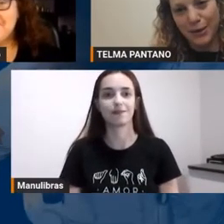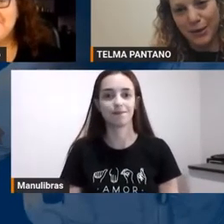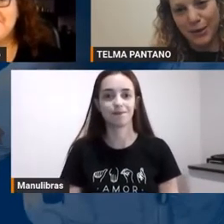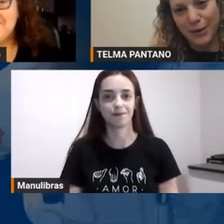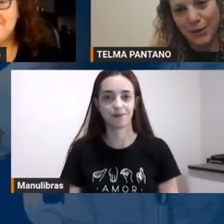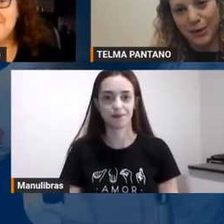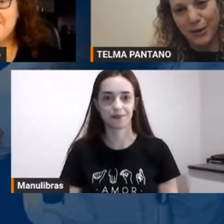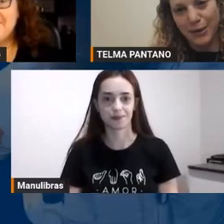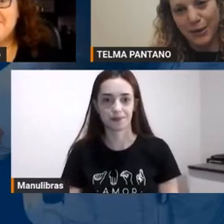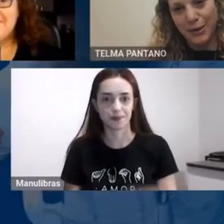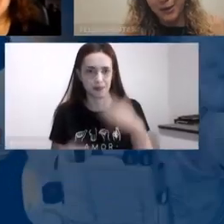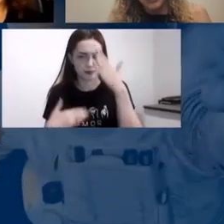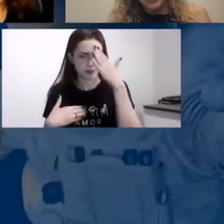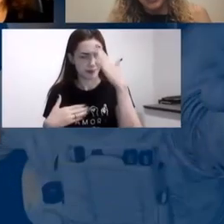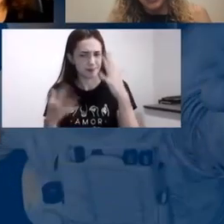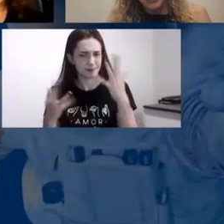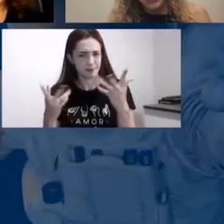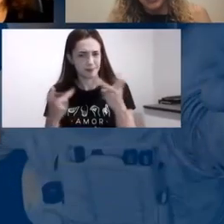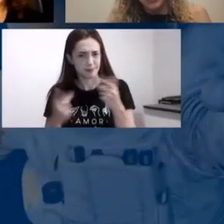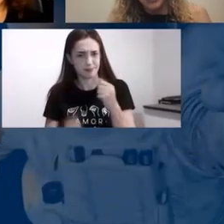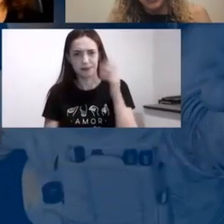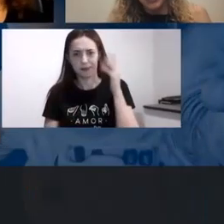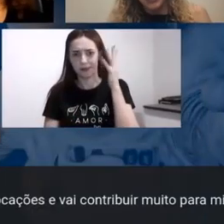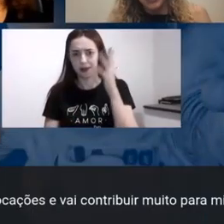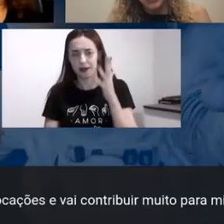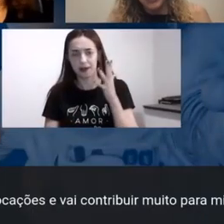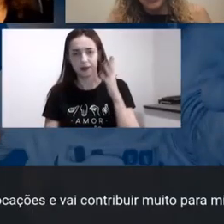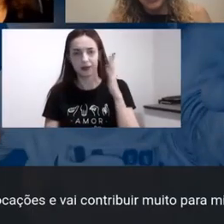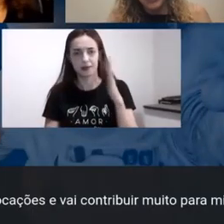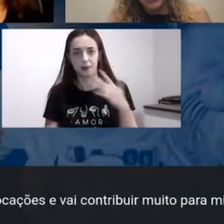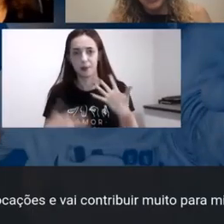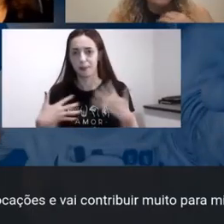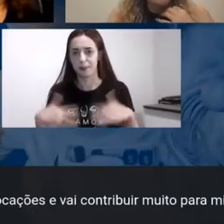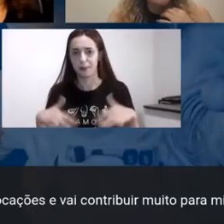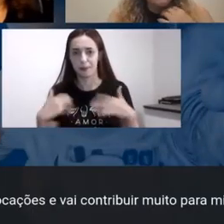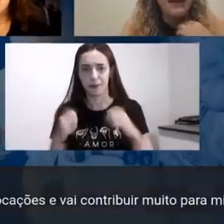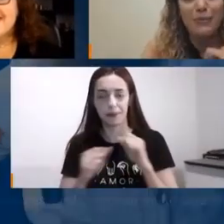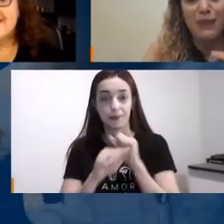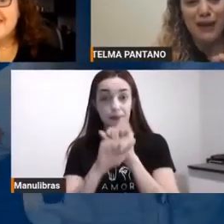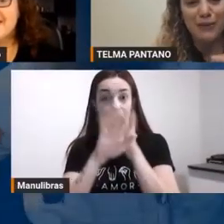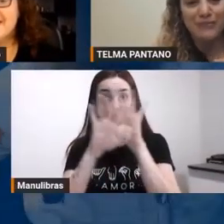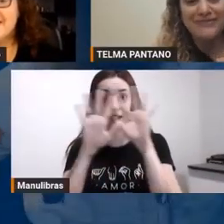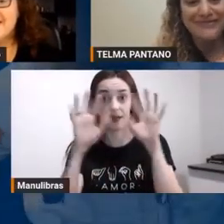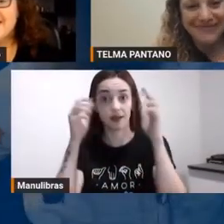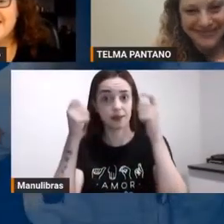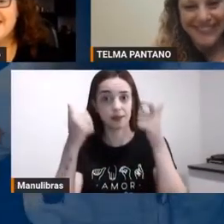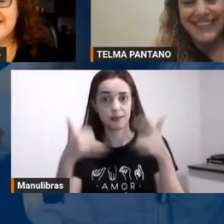que presente que você deu para a gente assim a clareta que me vamos